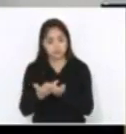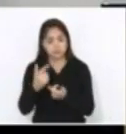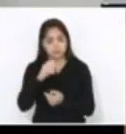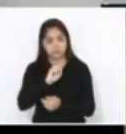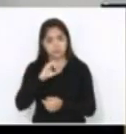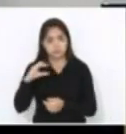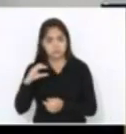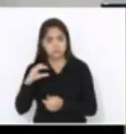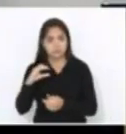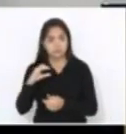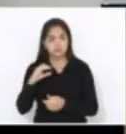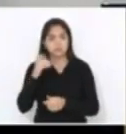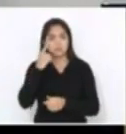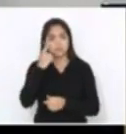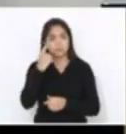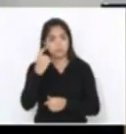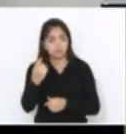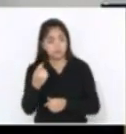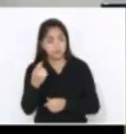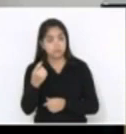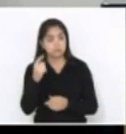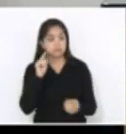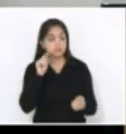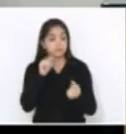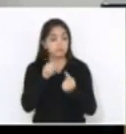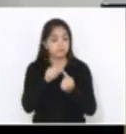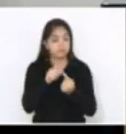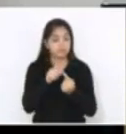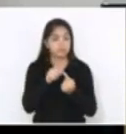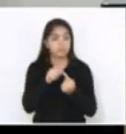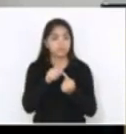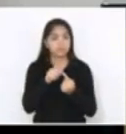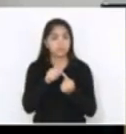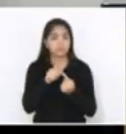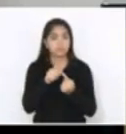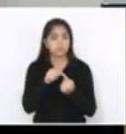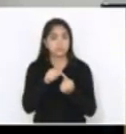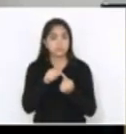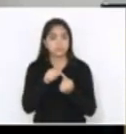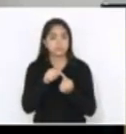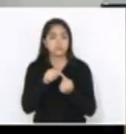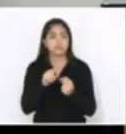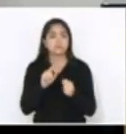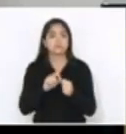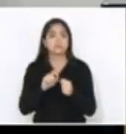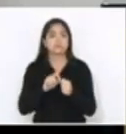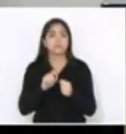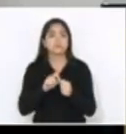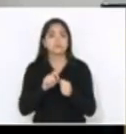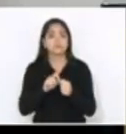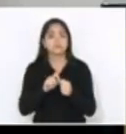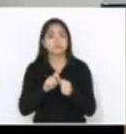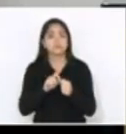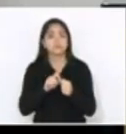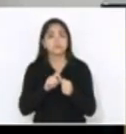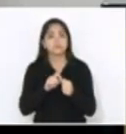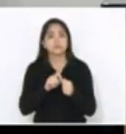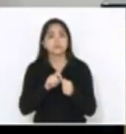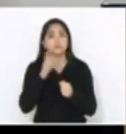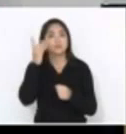para fazer aquilo que o deputado Dirceu Dresch disse,